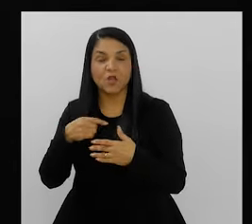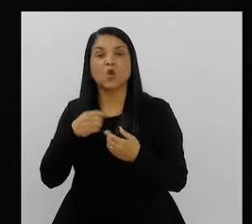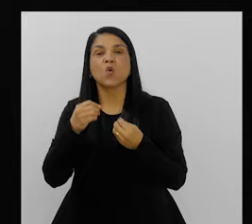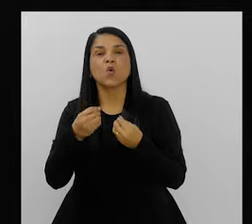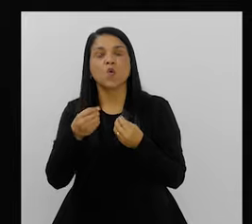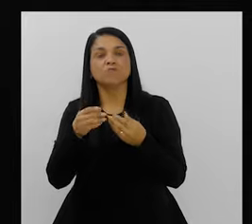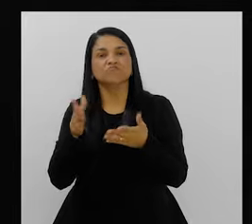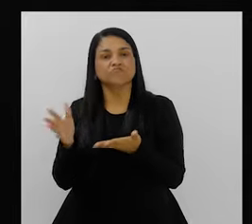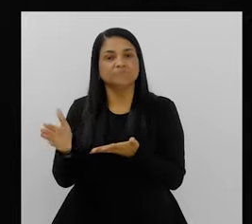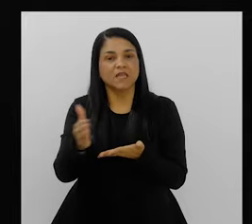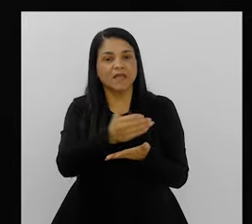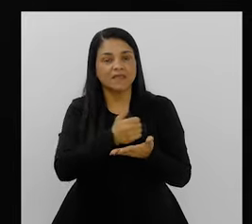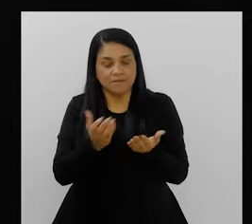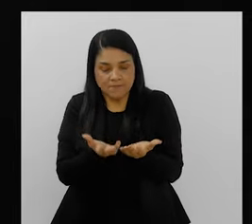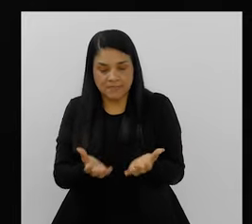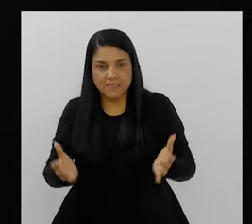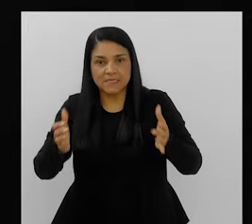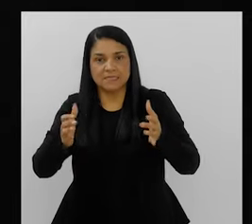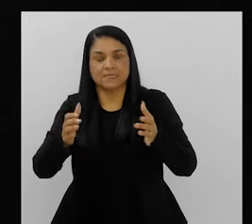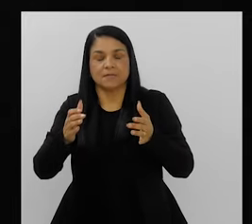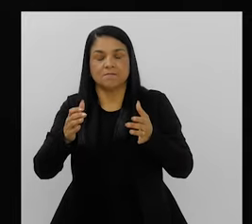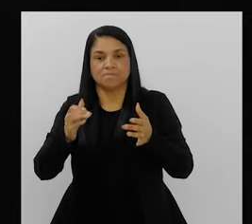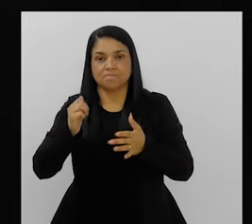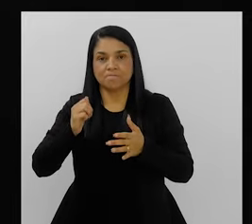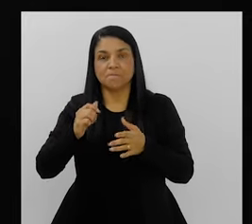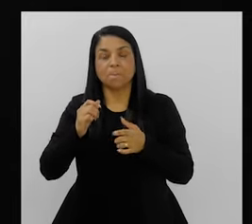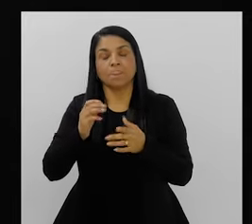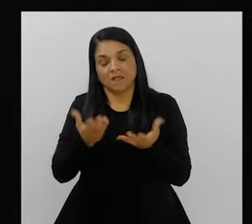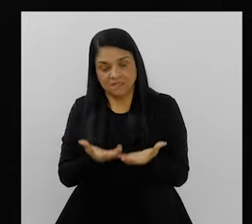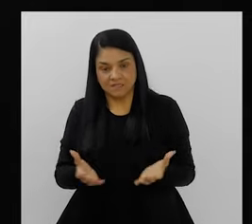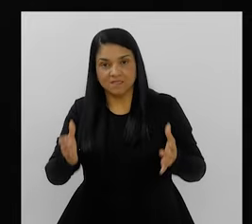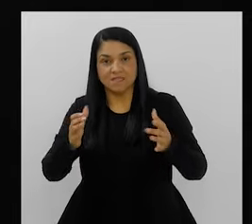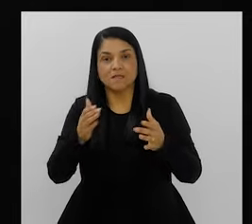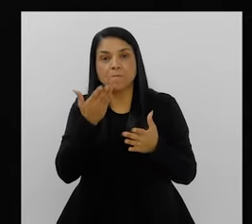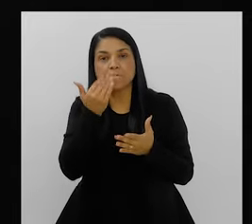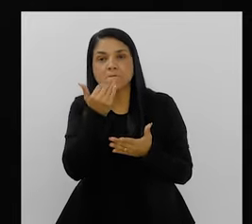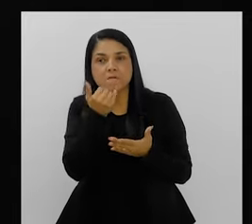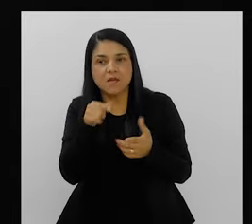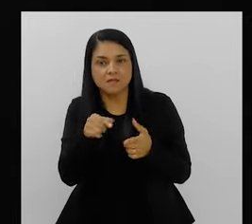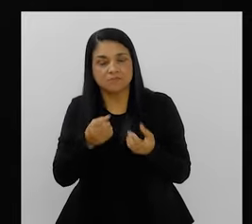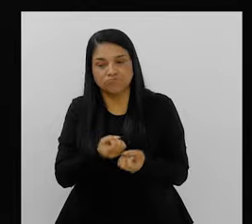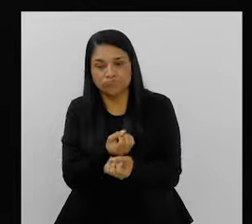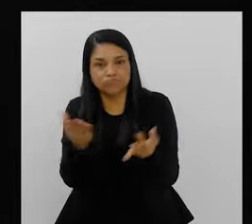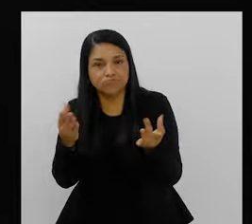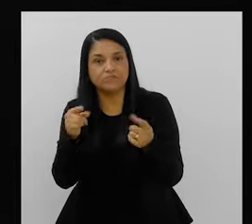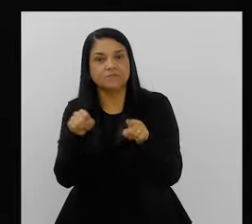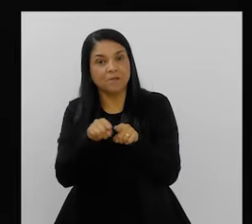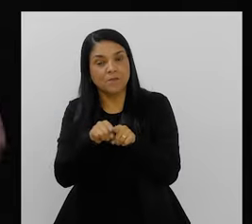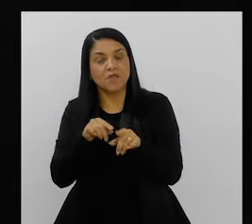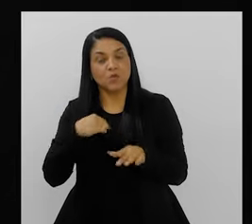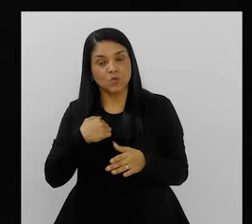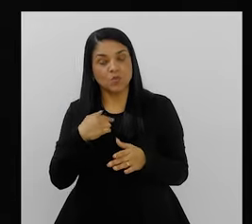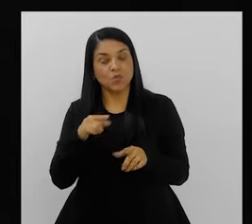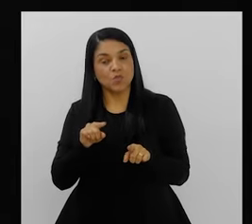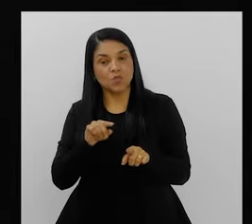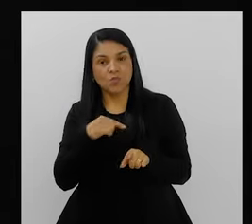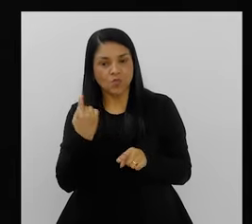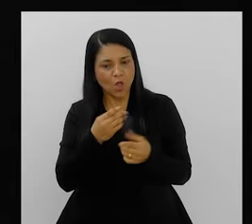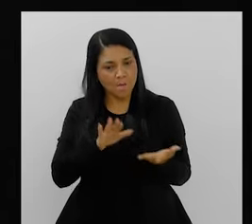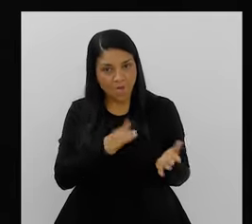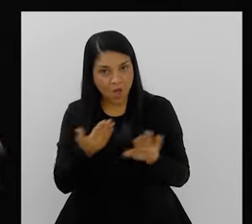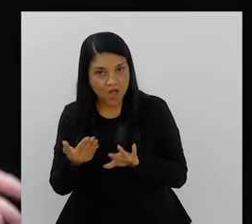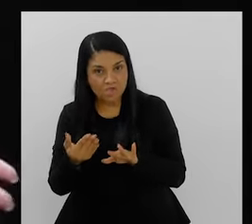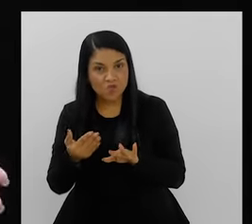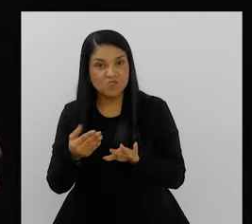feitas para a gente arrecadar a cesta básica? E é trocar conhecimento, não é, Mauro? Porque, assim, quando a gente morre, a gente leva conhecimento com a